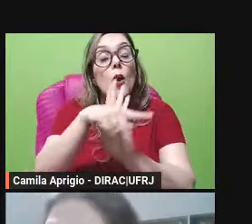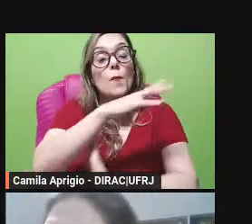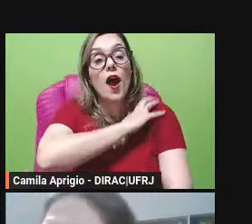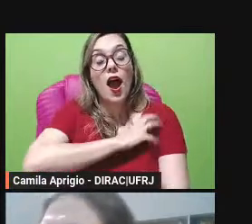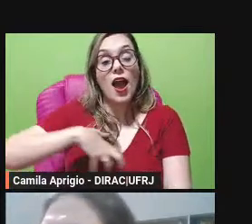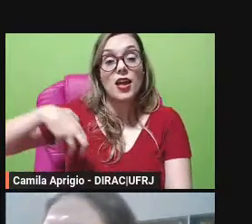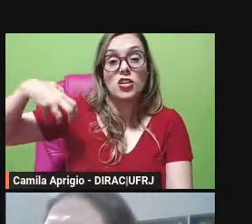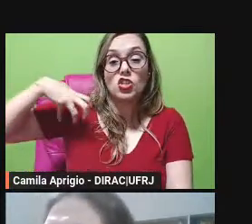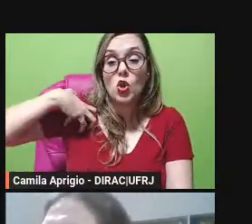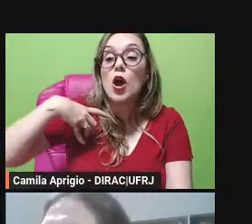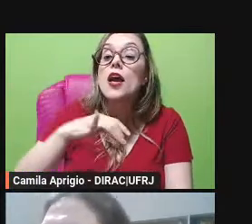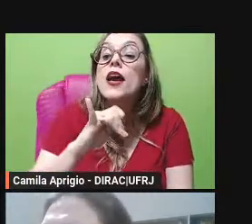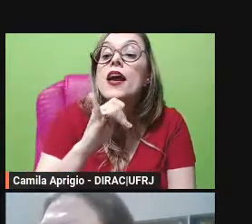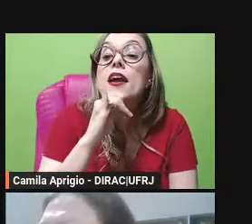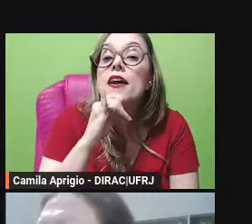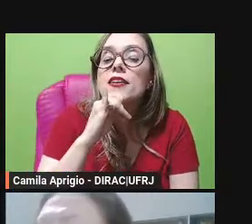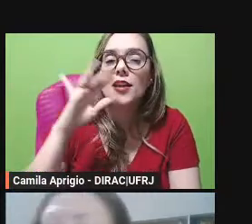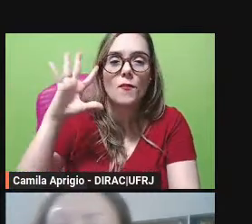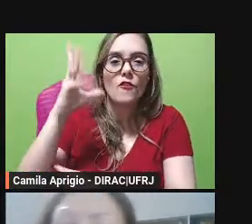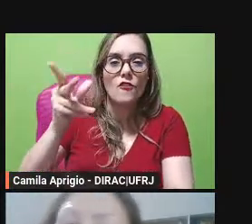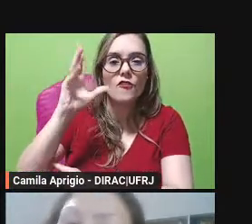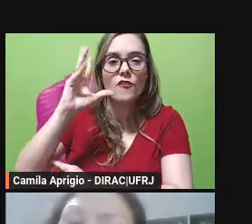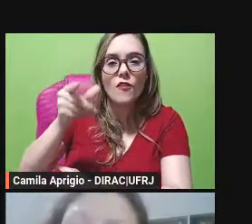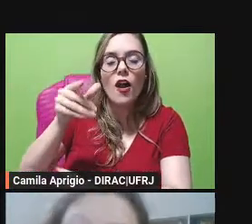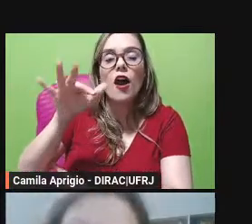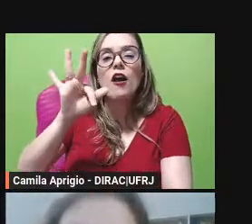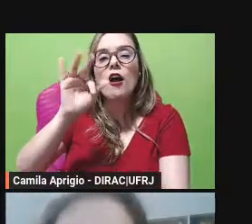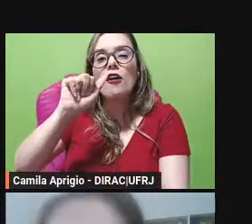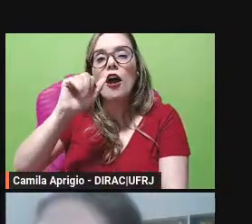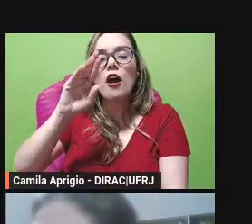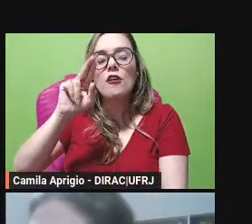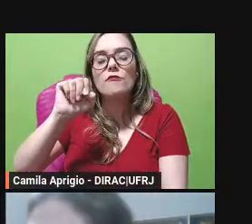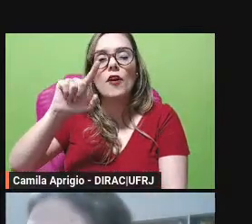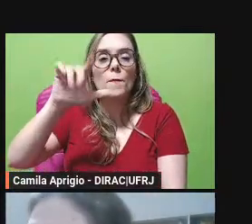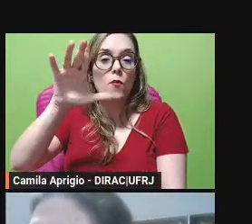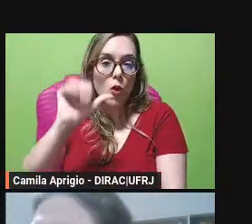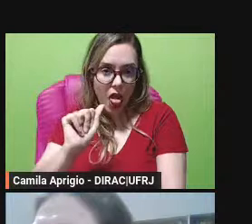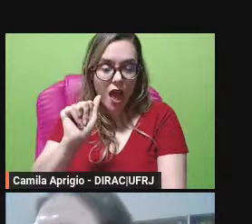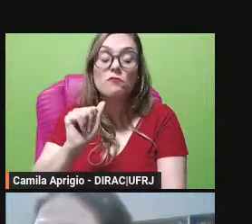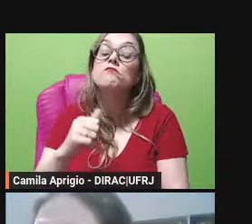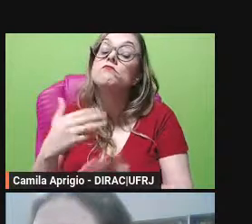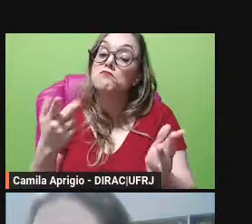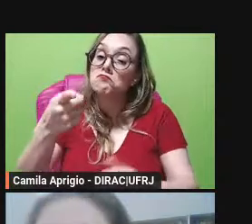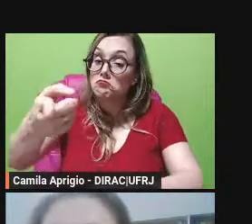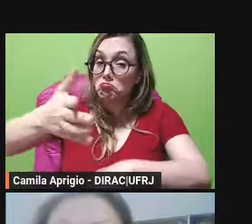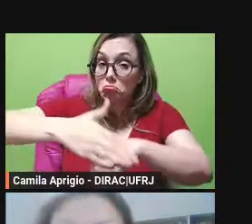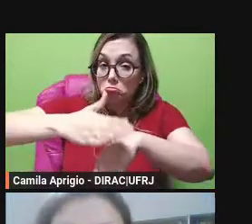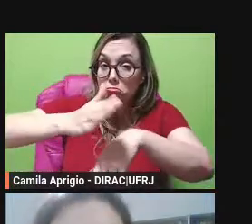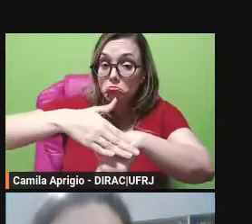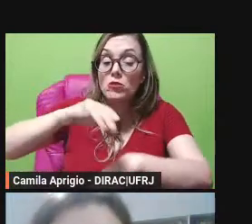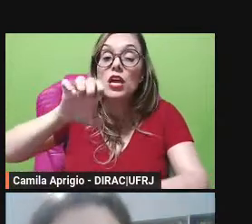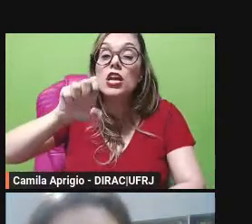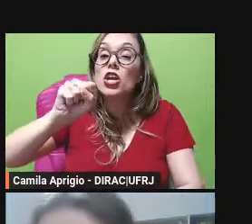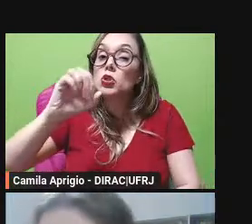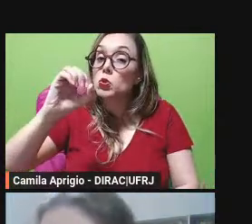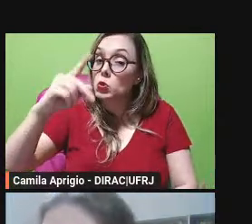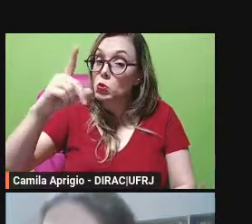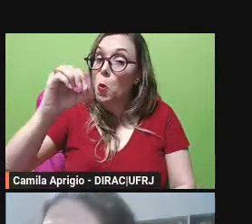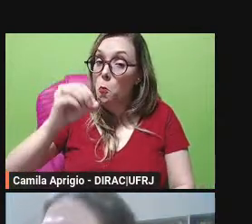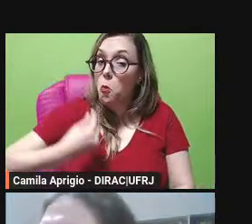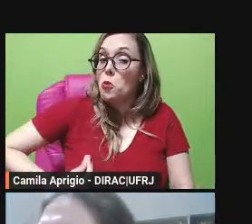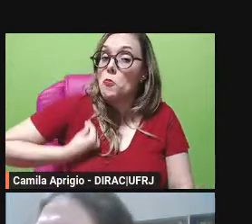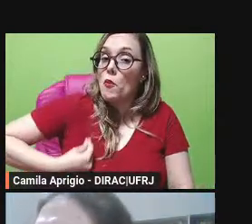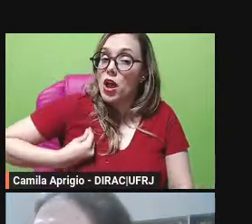né e agora nós vemos então o próprio Exopo participando de uma assembleia em Samos